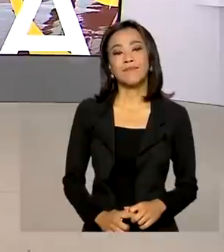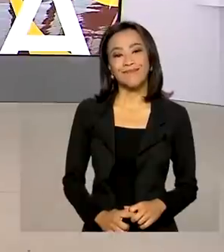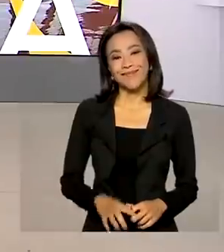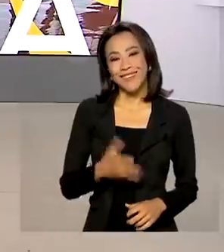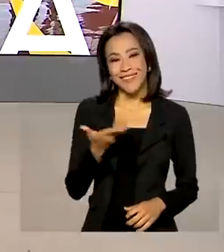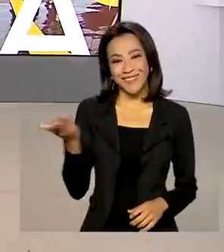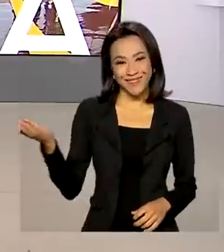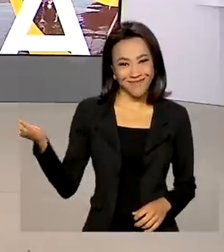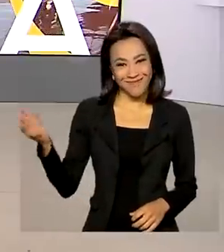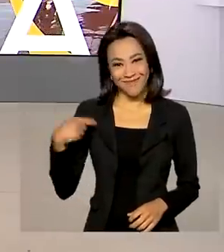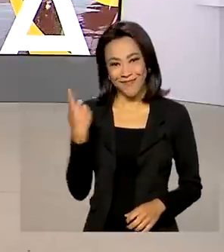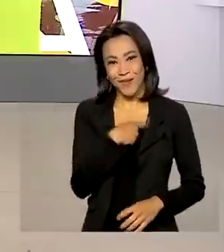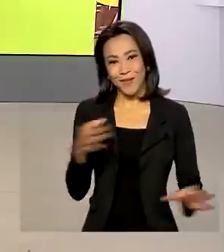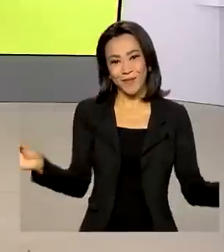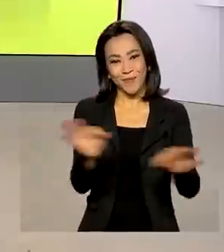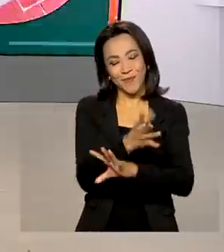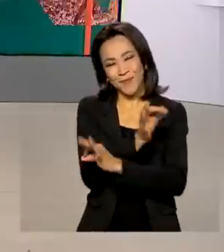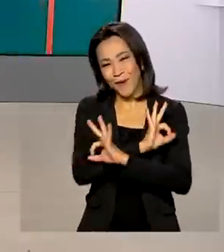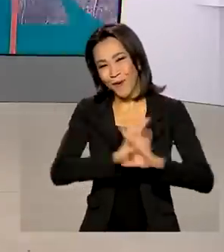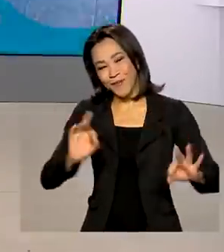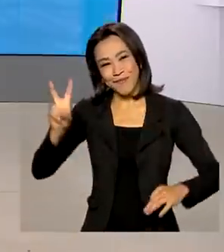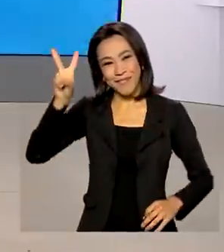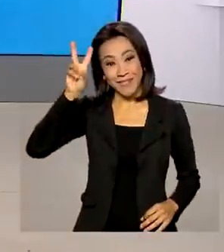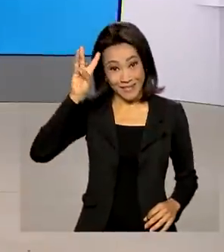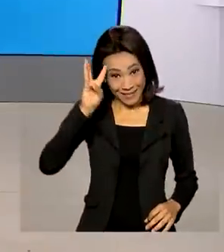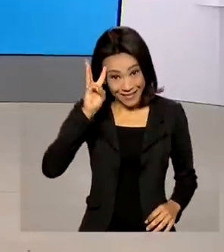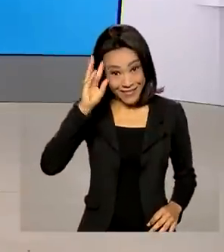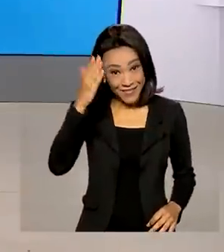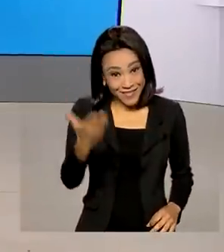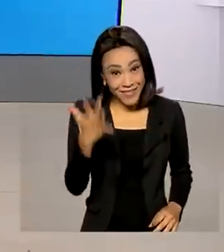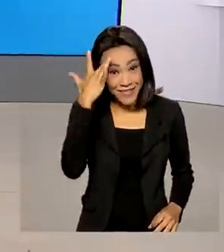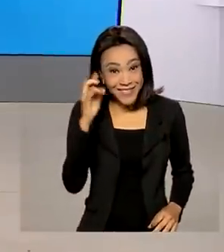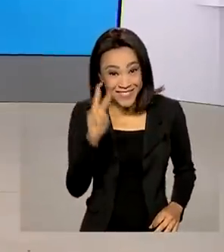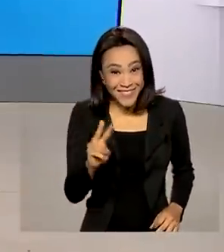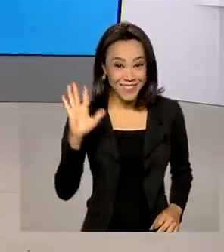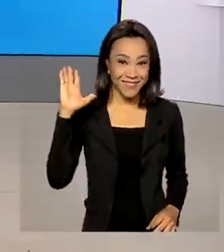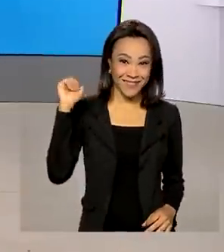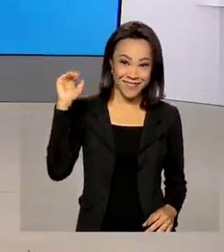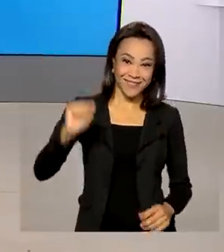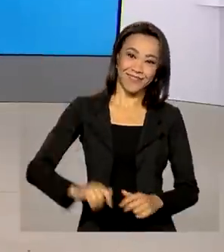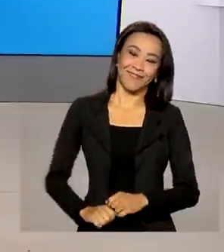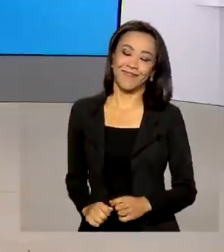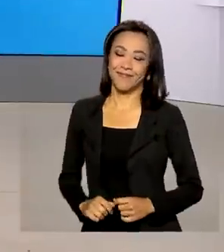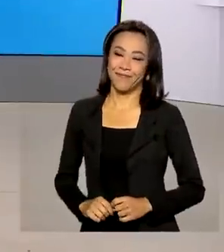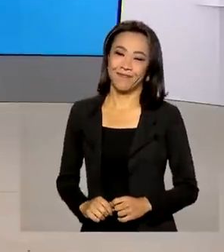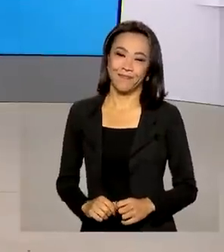É isso, a gente fica por aqui. Uma ótima terça-feira para você. A gente se vê amanhã. Até lá. Tchau, tchau.